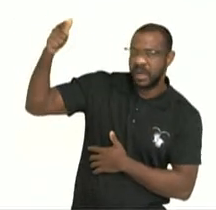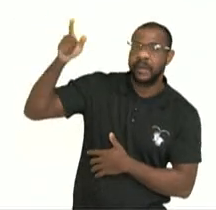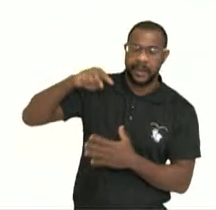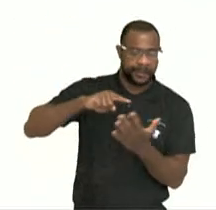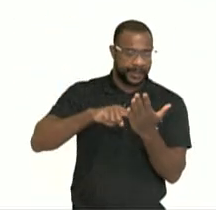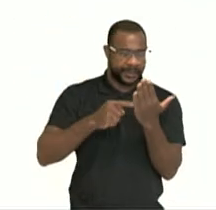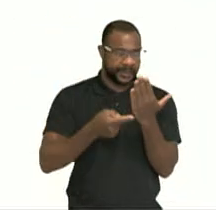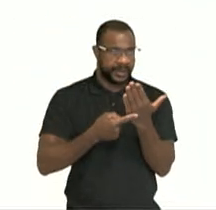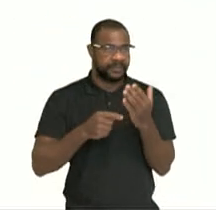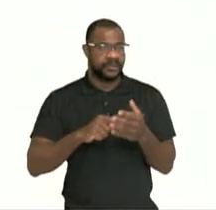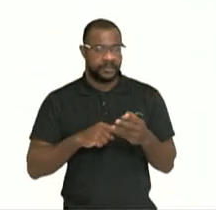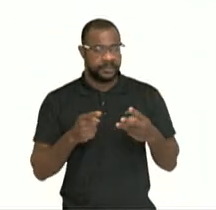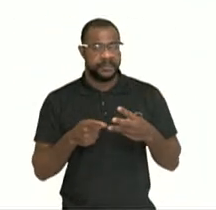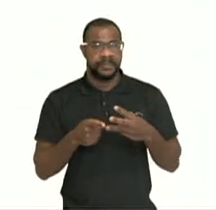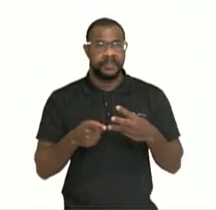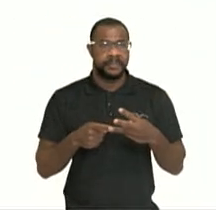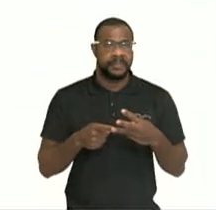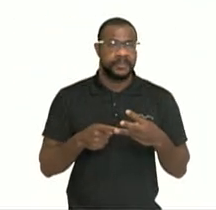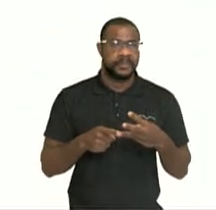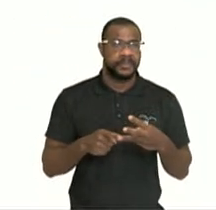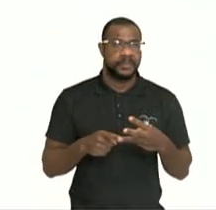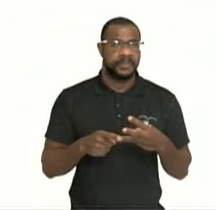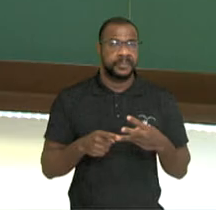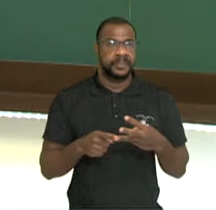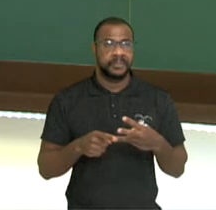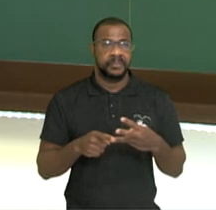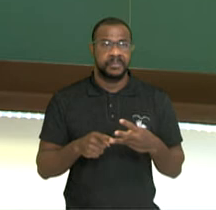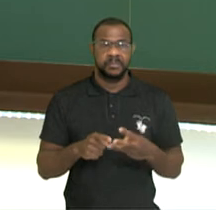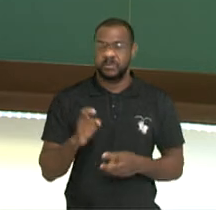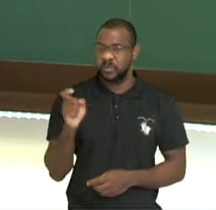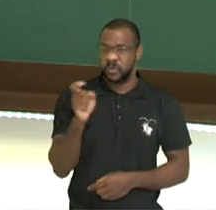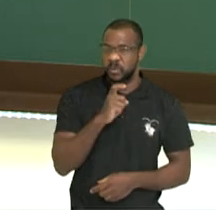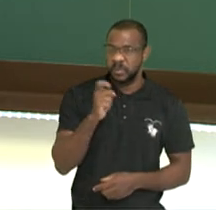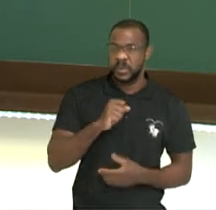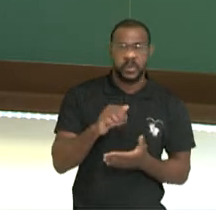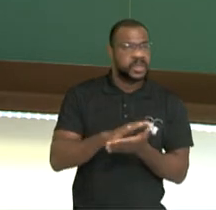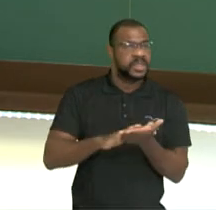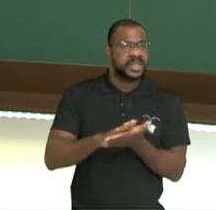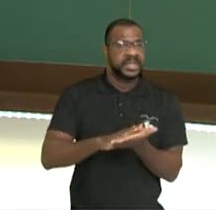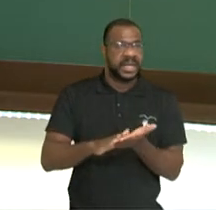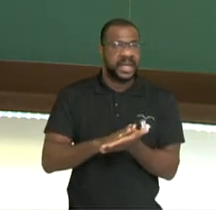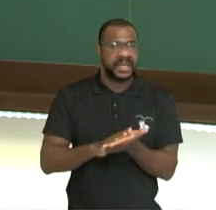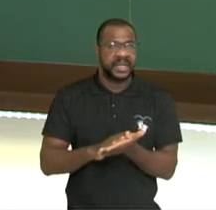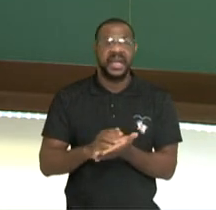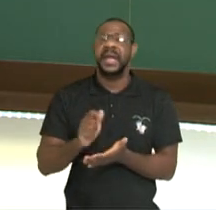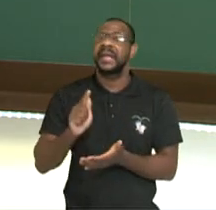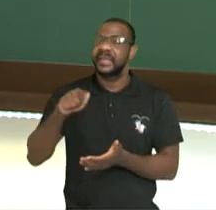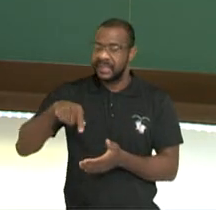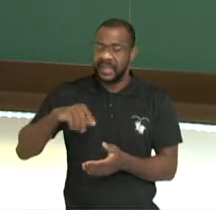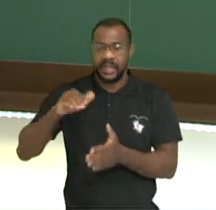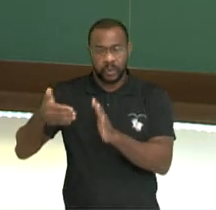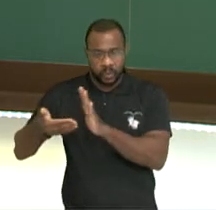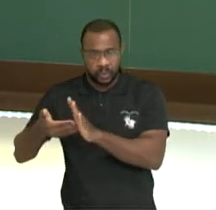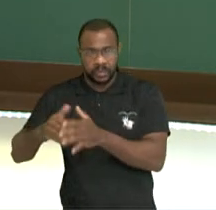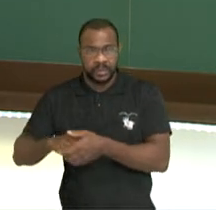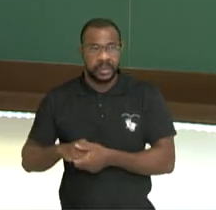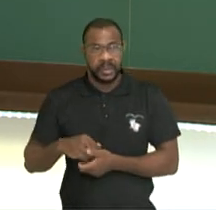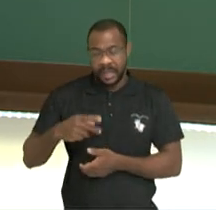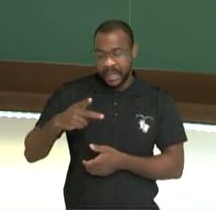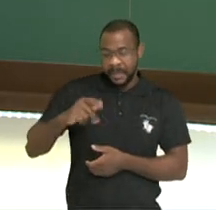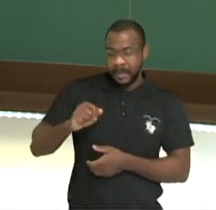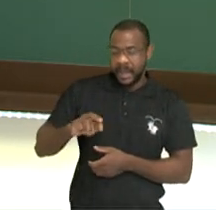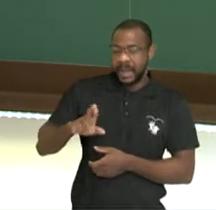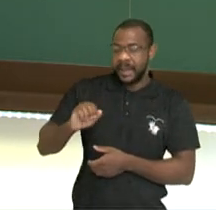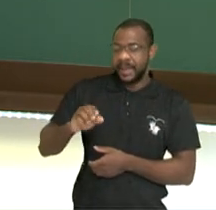E a última, um paradoxo. O mito é o nada que é tudo. Paradoxo, você sabe. Não podem